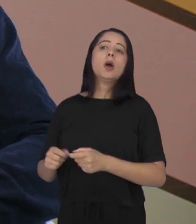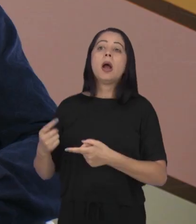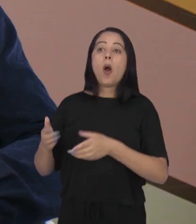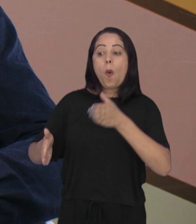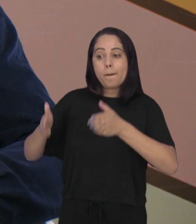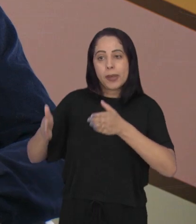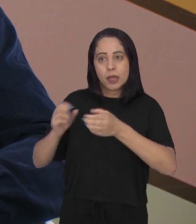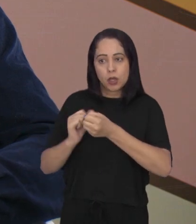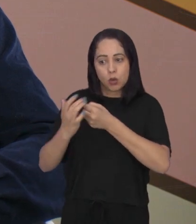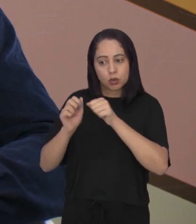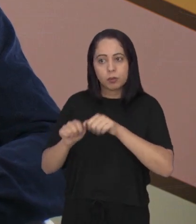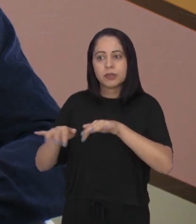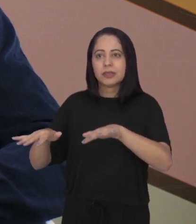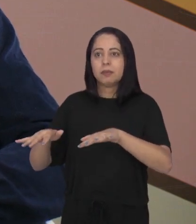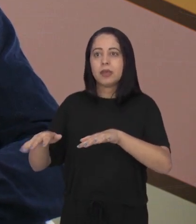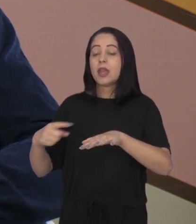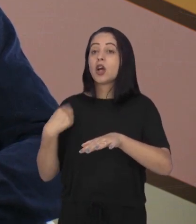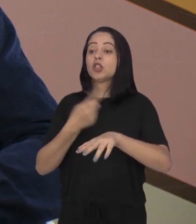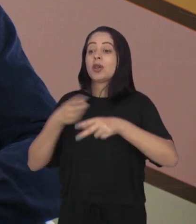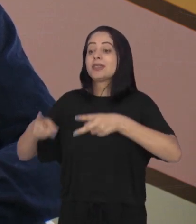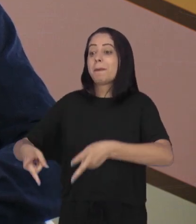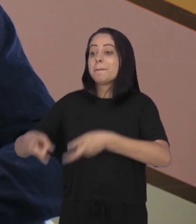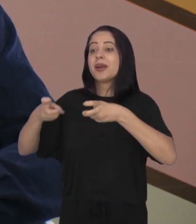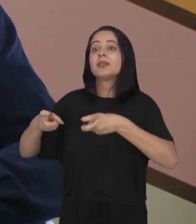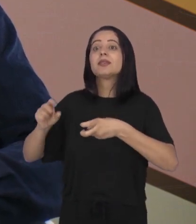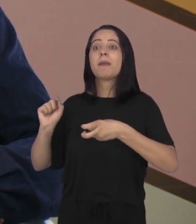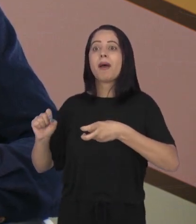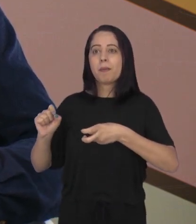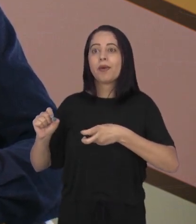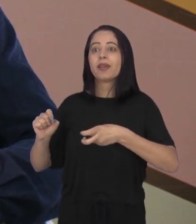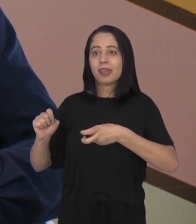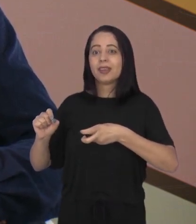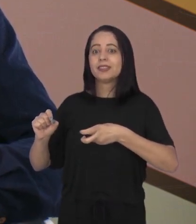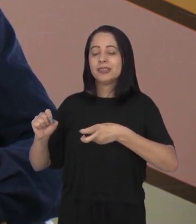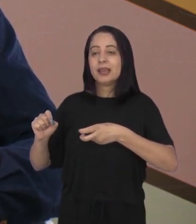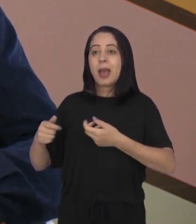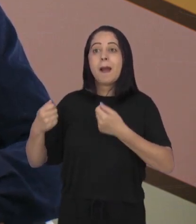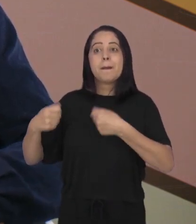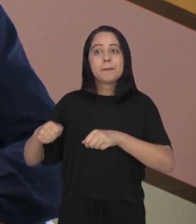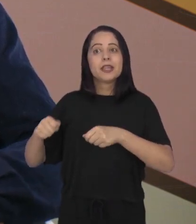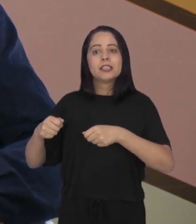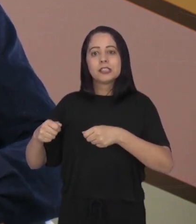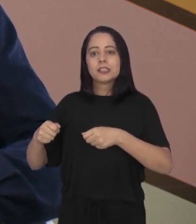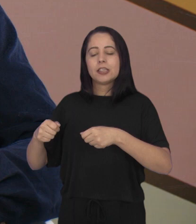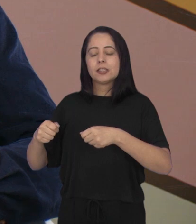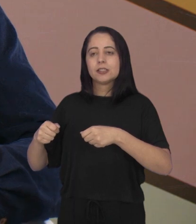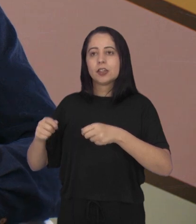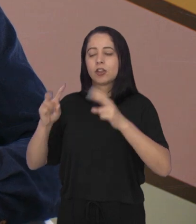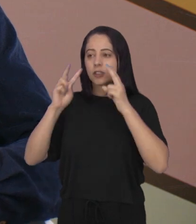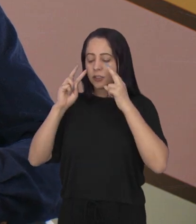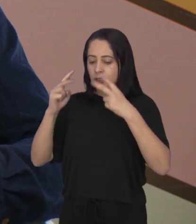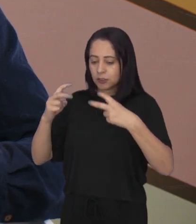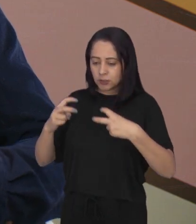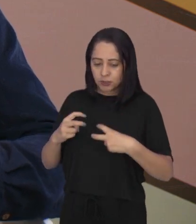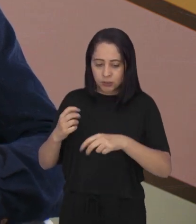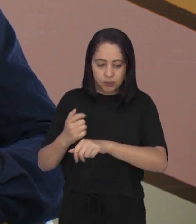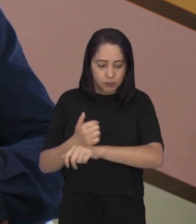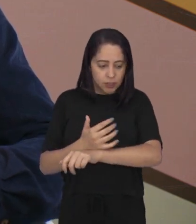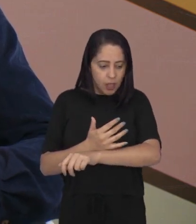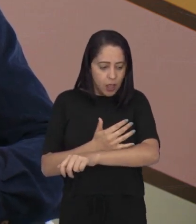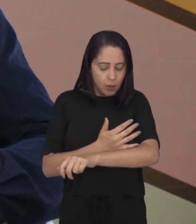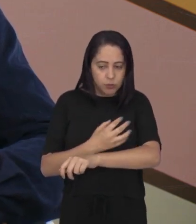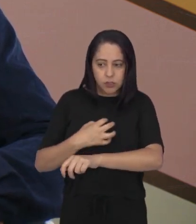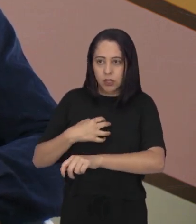Esse período que passamos de pandemia trouxe esse movimento da gente se sensibilizar maior sobre nossos